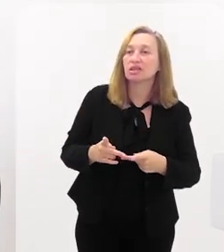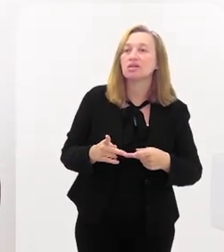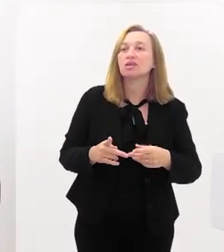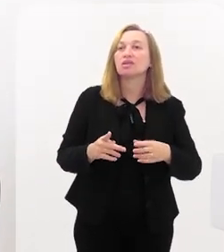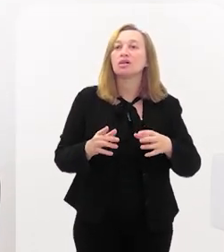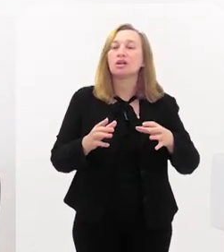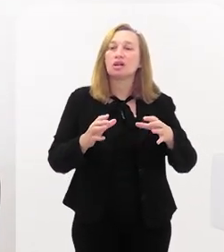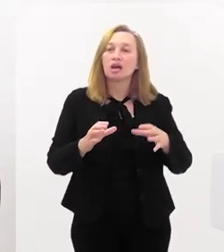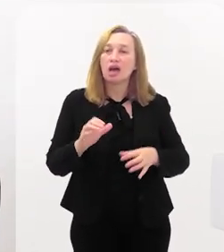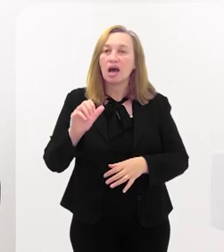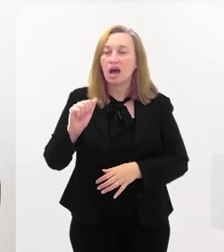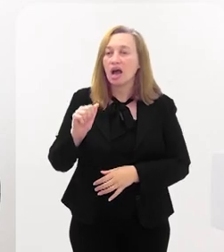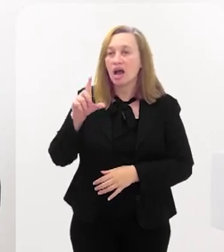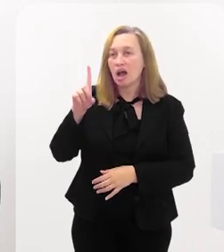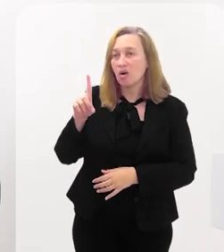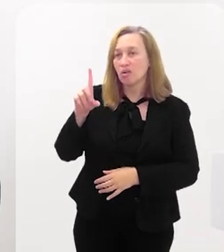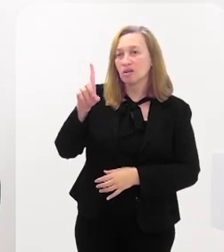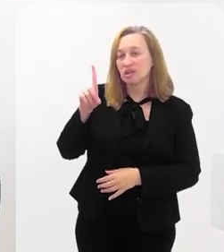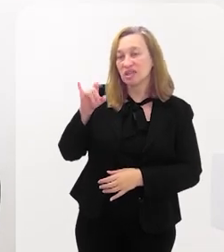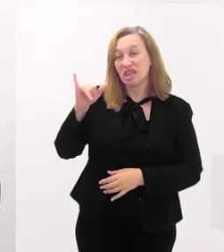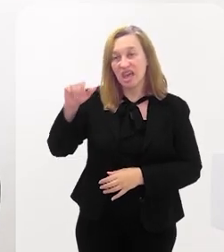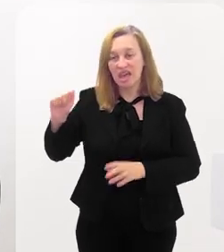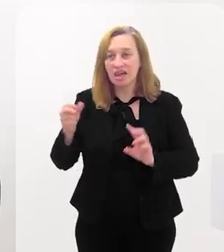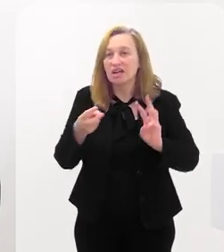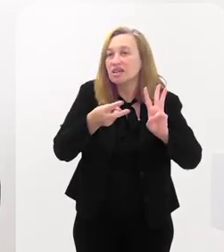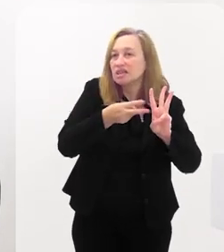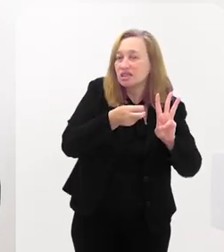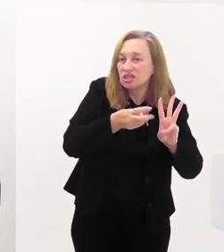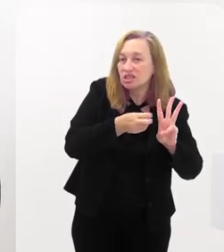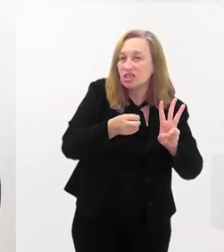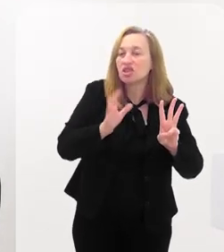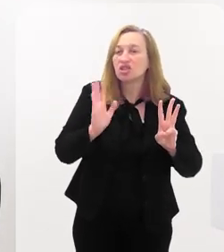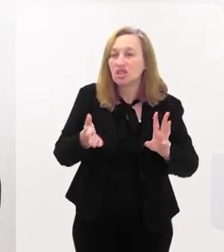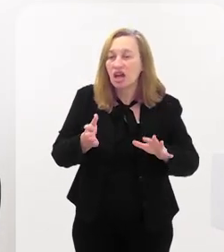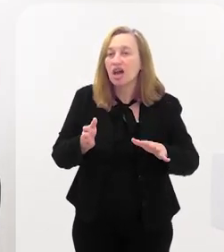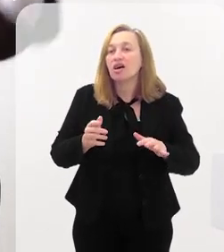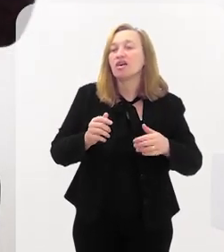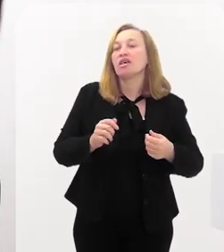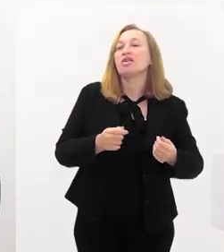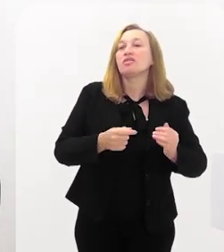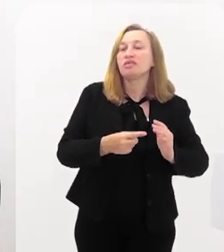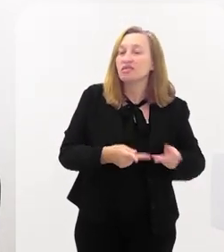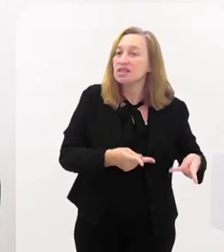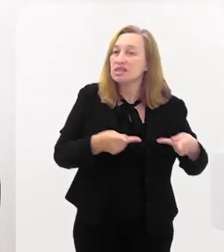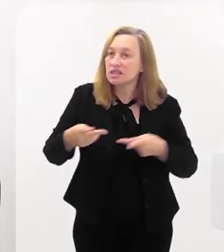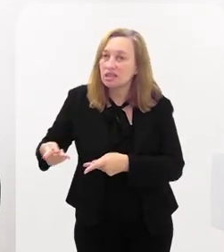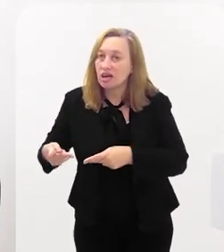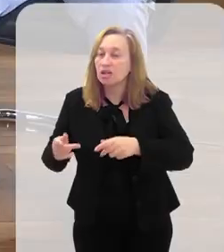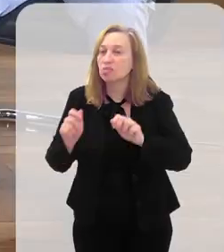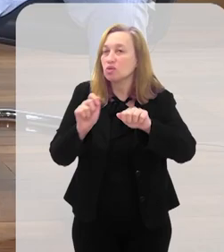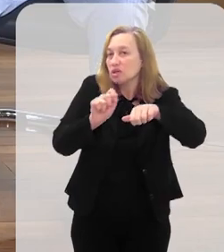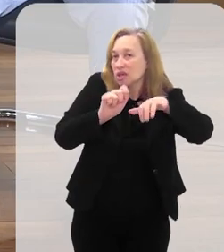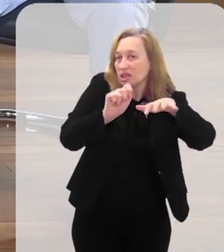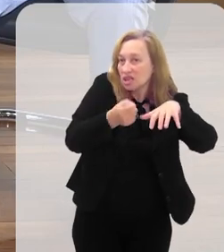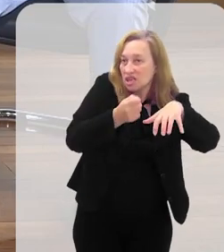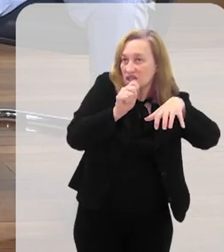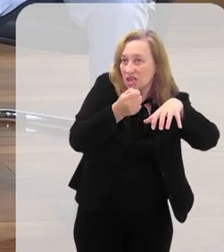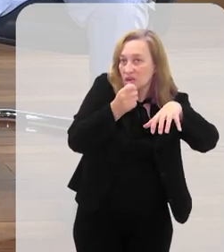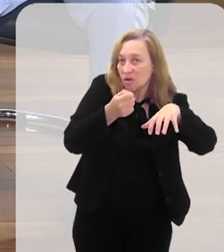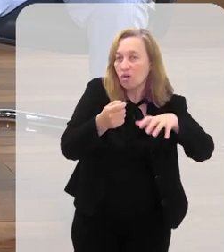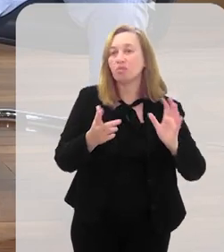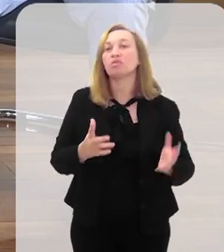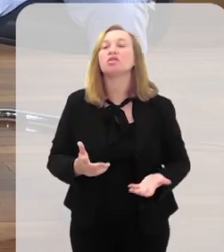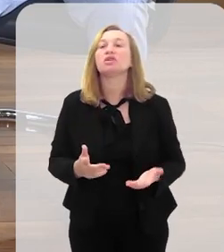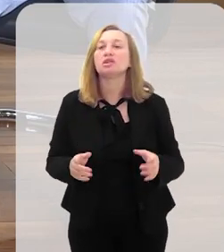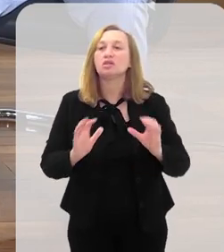indígenas, já visitamos quilombo, já fomos em secretarias para debater a questão racial, já apresentamos a Lei Vini Júnior de combate ao racismo